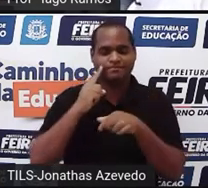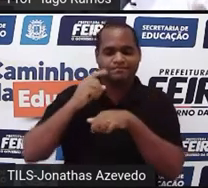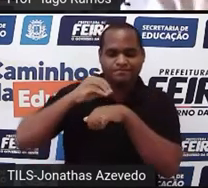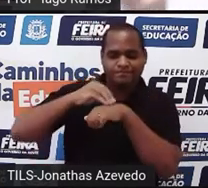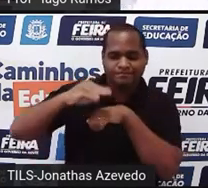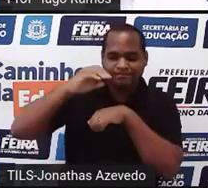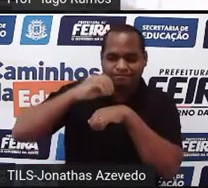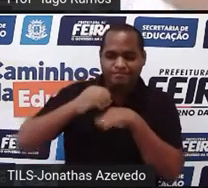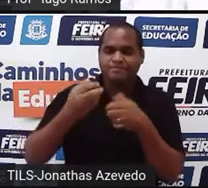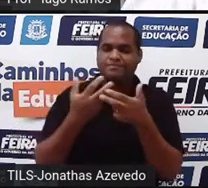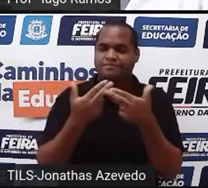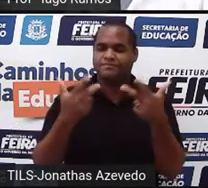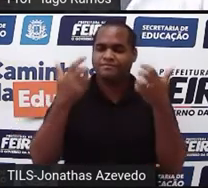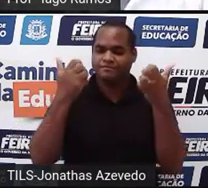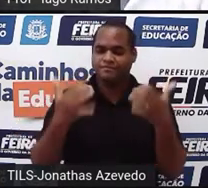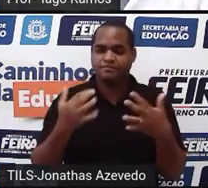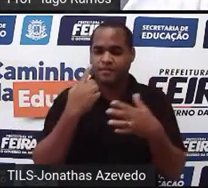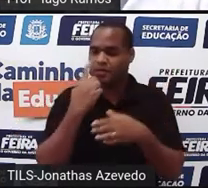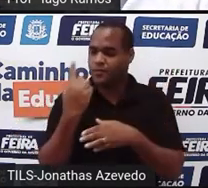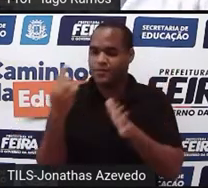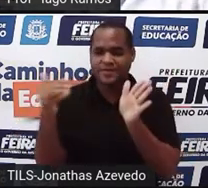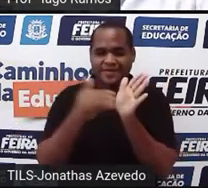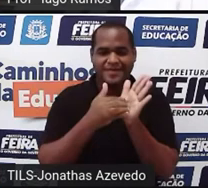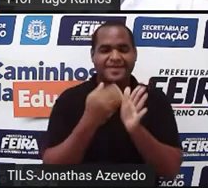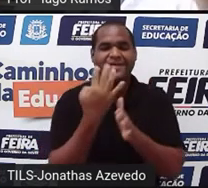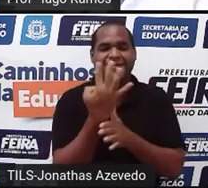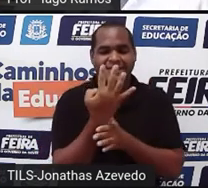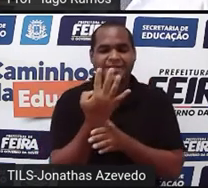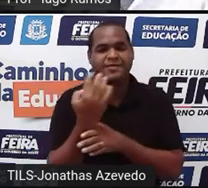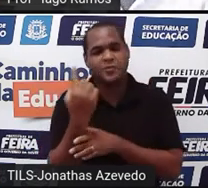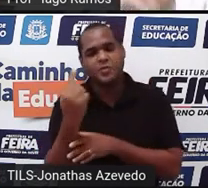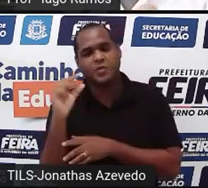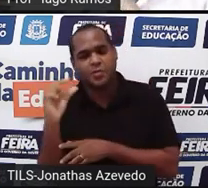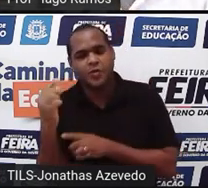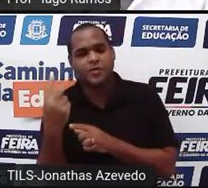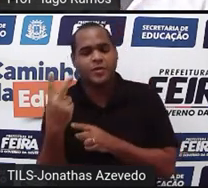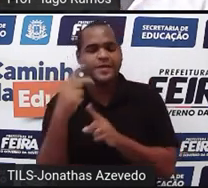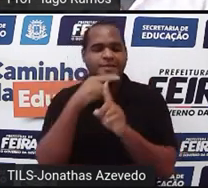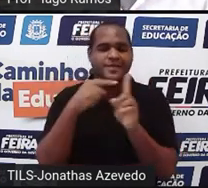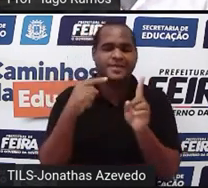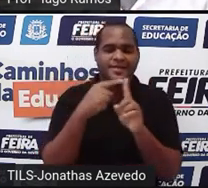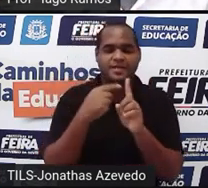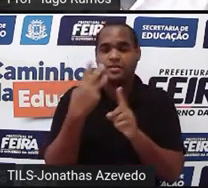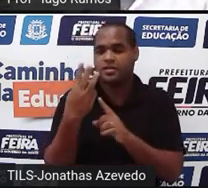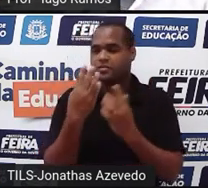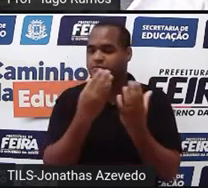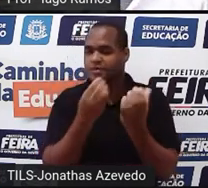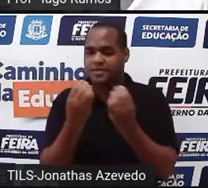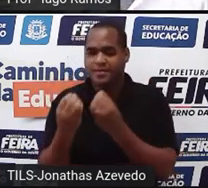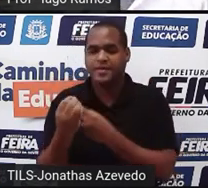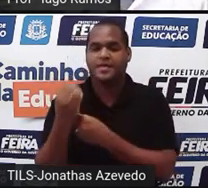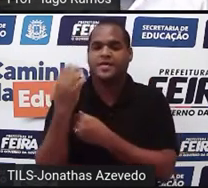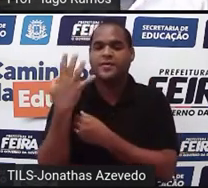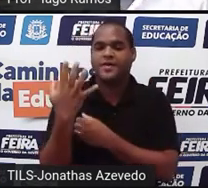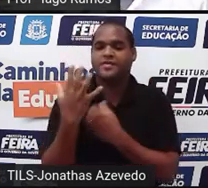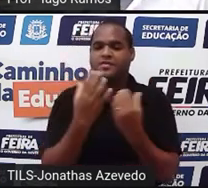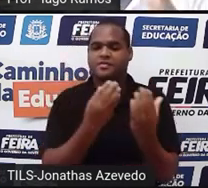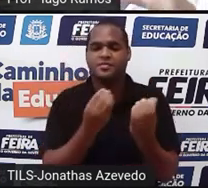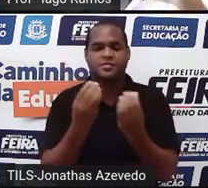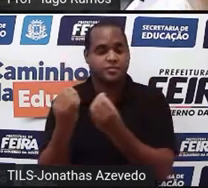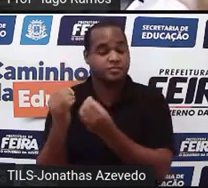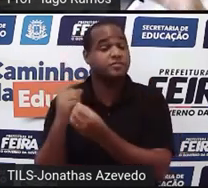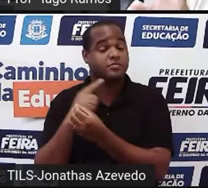essa escalazinha de uma, quatro. Um é pouco, dois é metade, três é maioria, quatro é bastante.